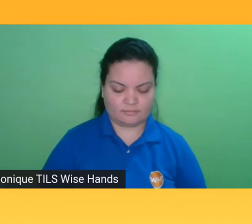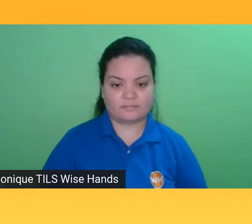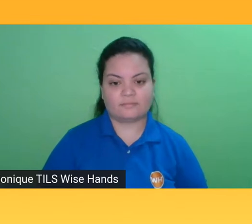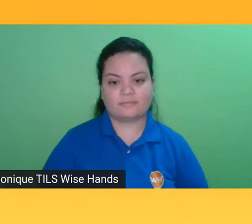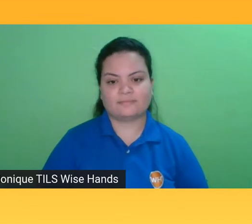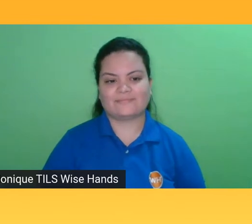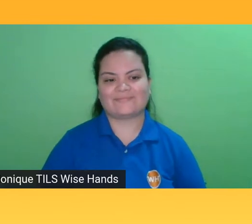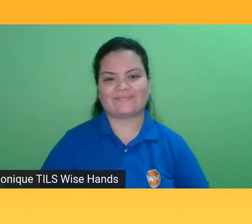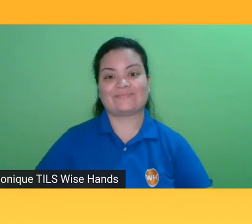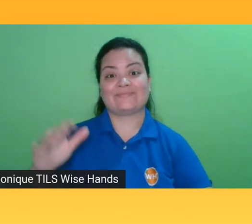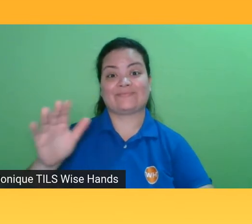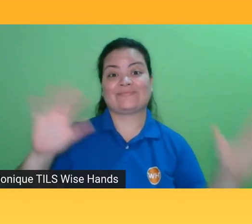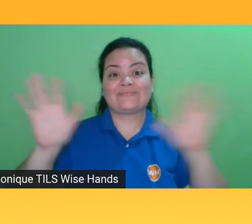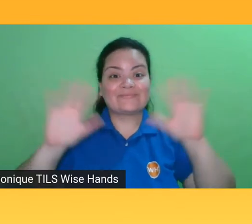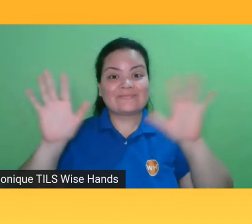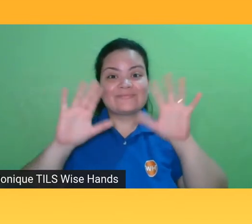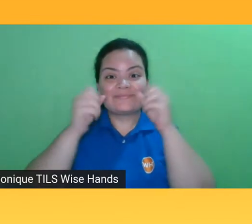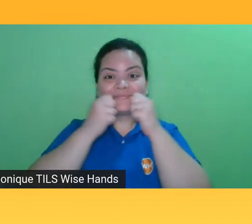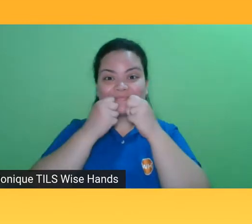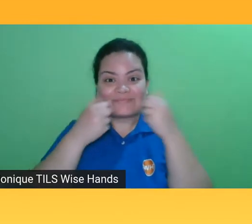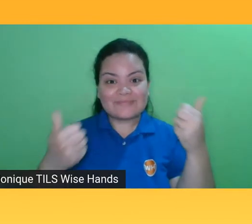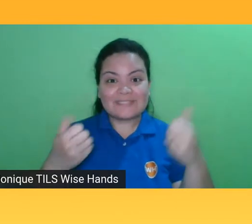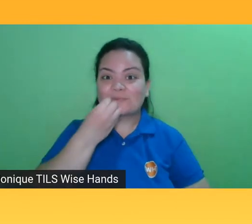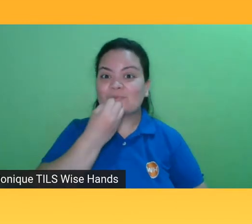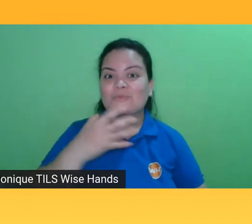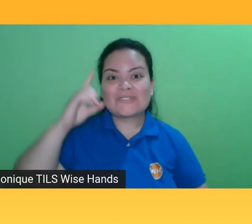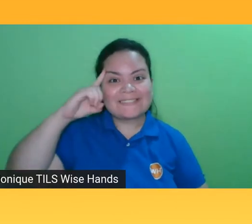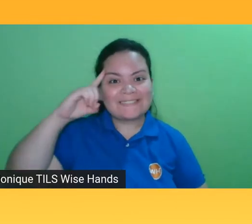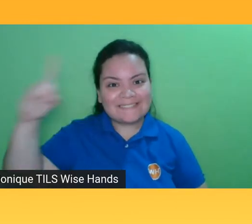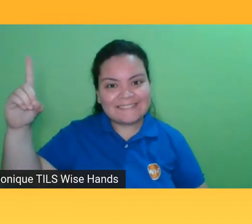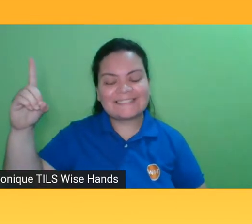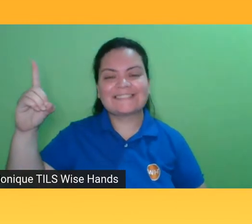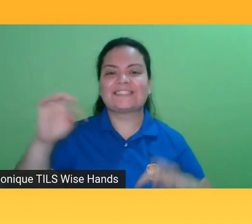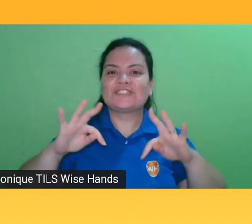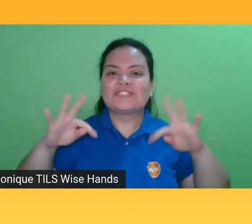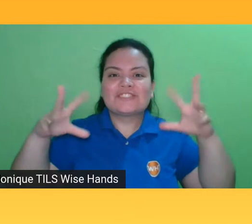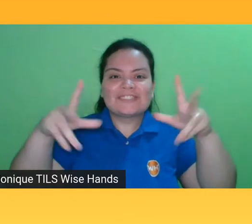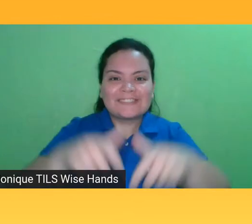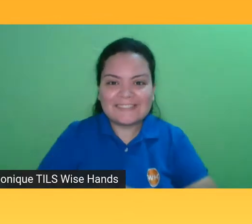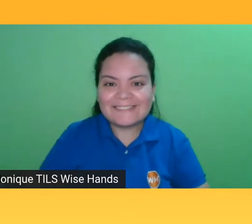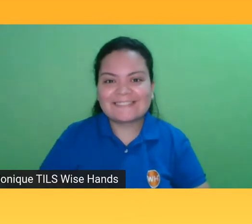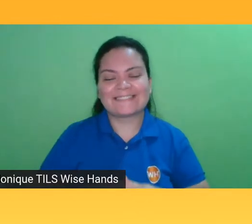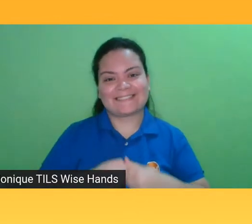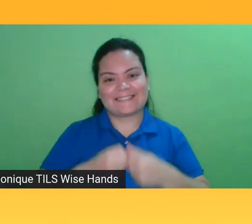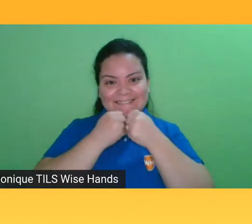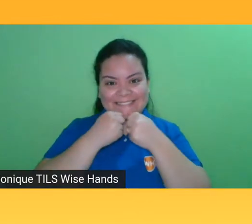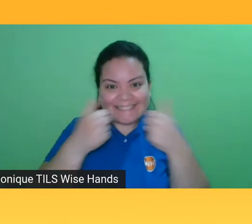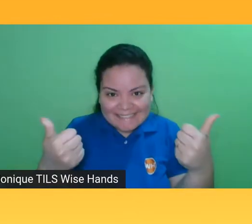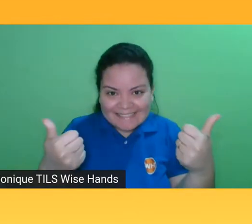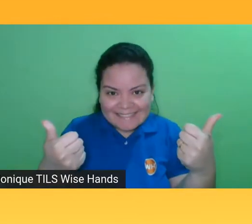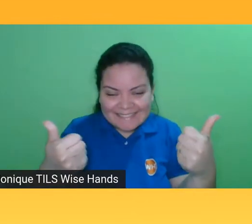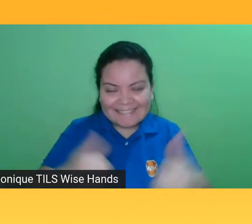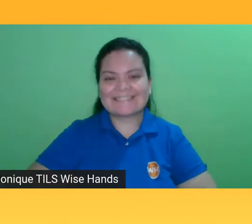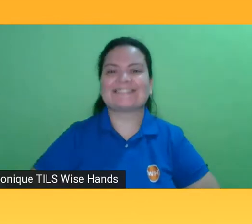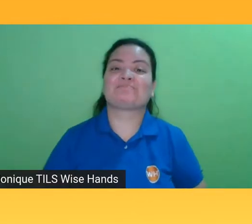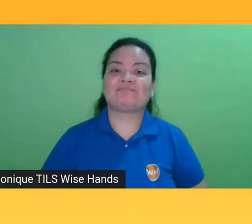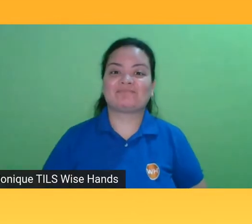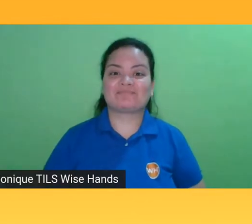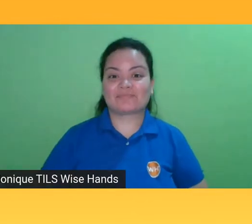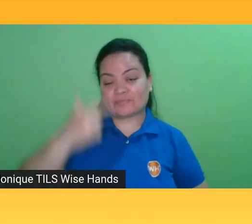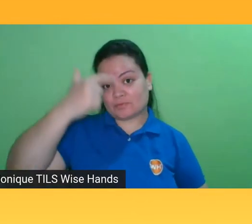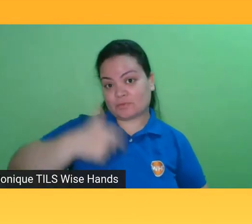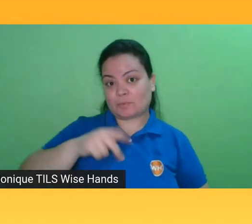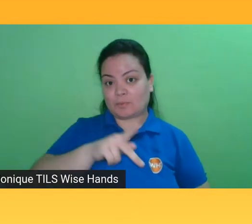Olá, bom dia, bom dia a todas, todos, todes. Eu sou a professora